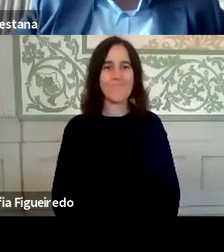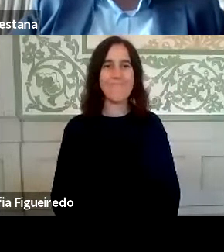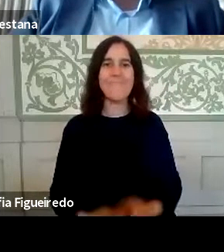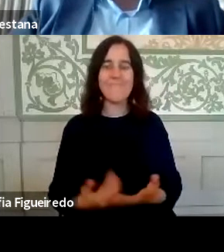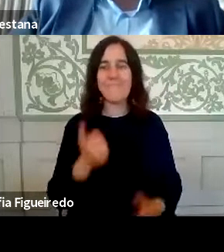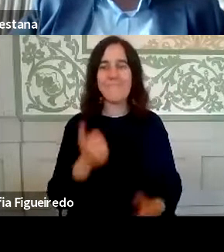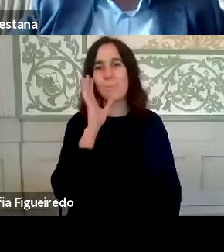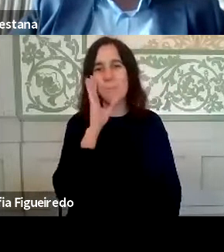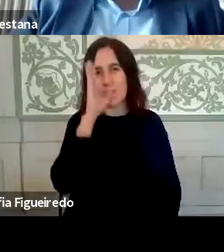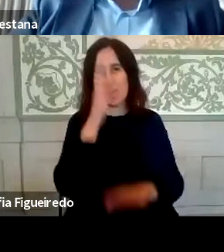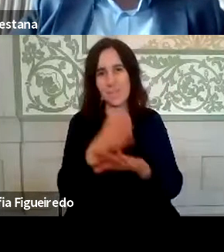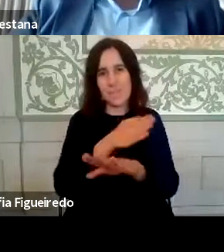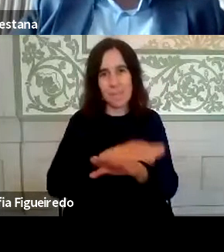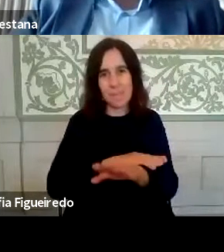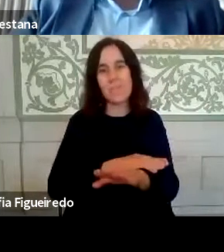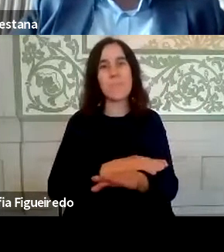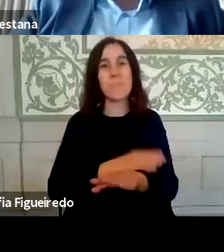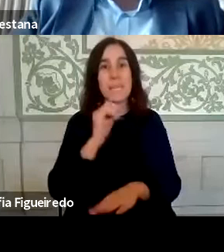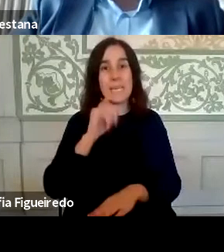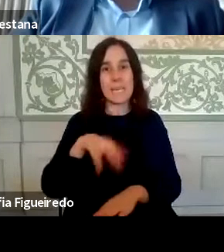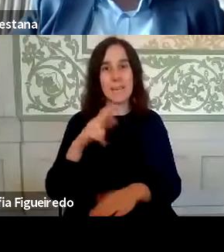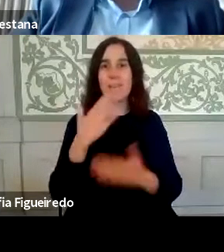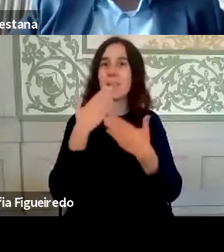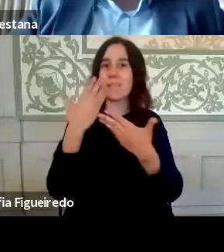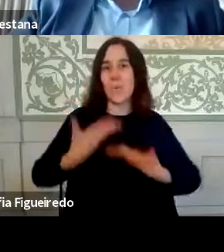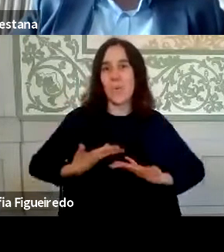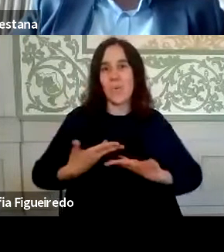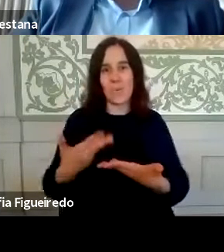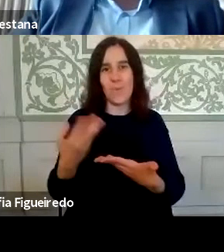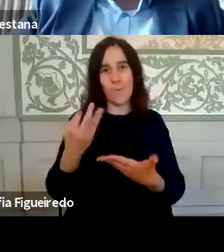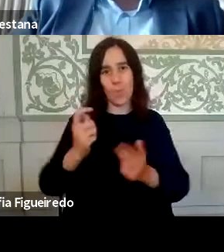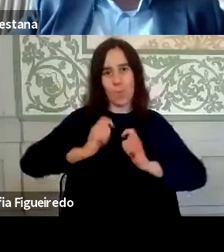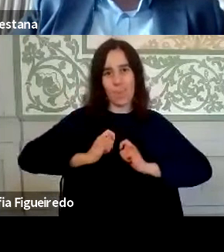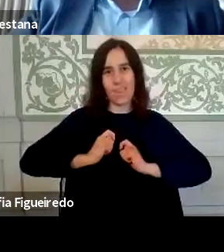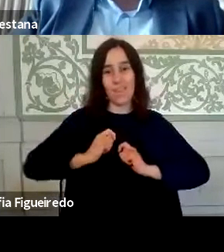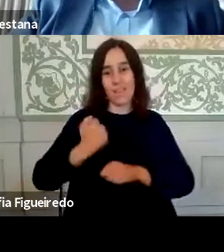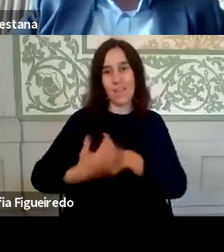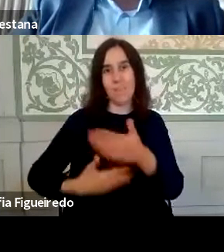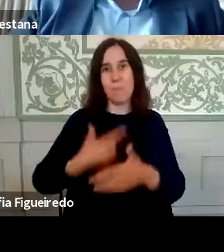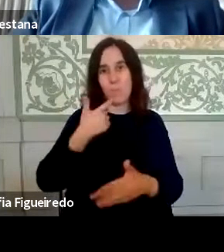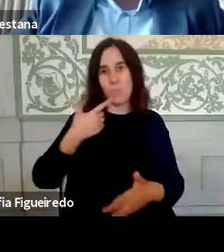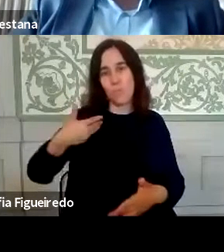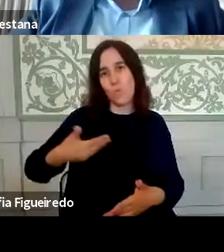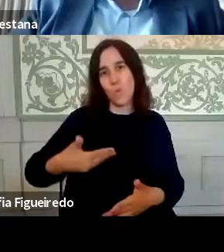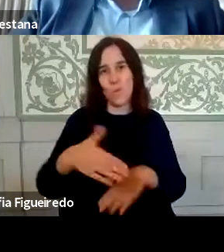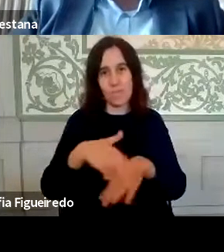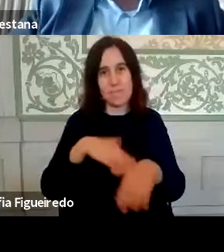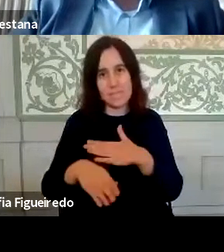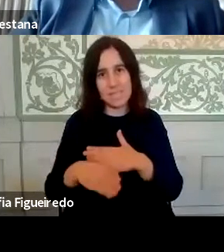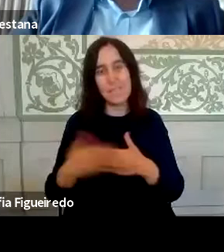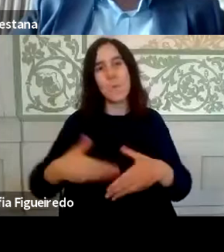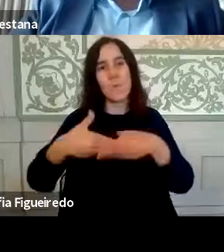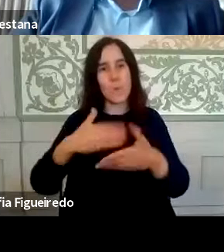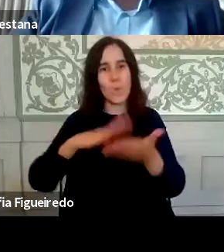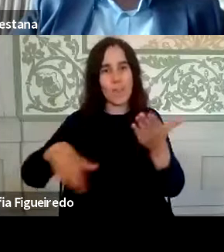Boa tarde, antes de mais agradecer ao Ina o convite que me foi dirigido e por este trabalho todo que temos estado a fazer, cumprimentar também